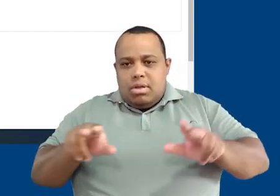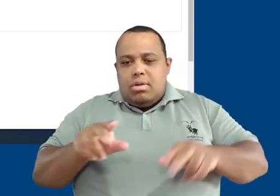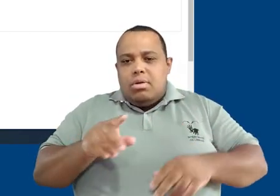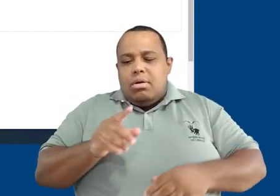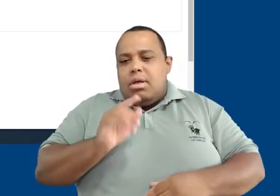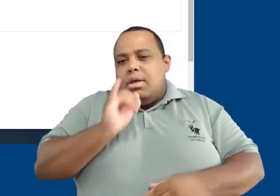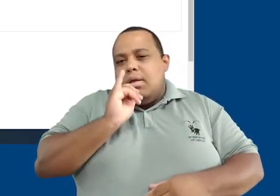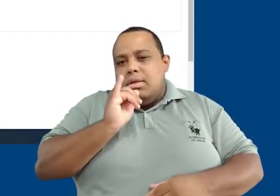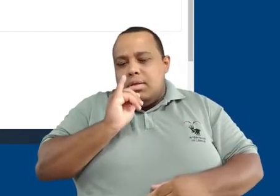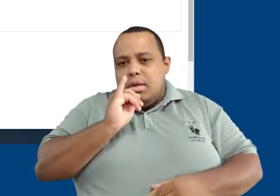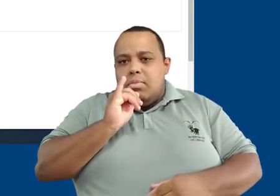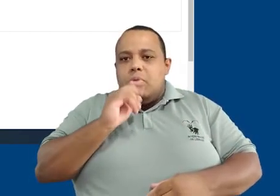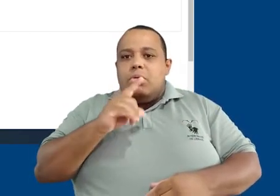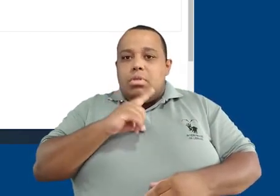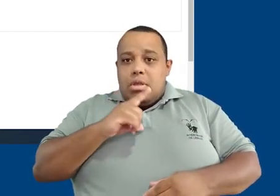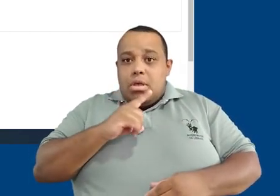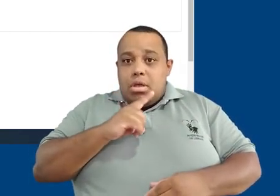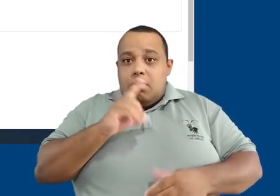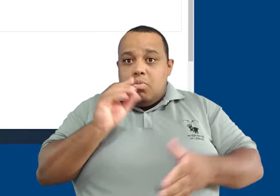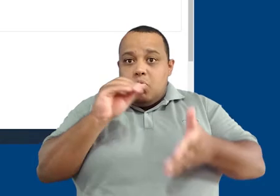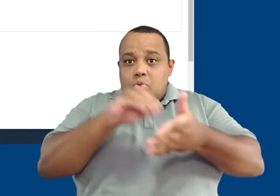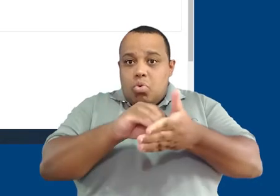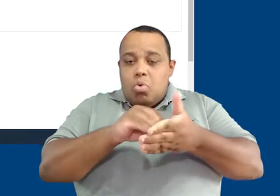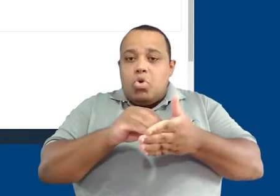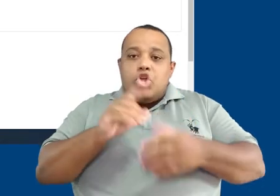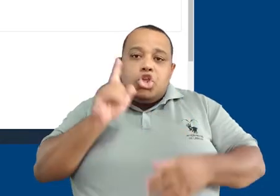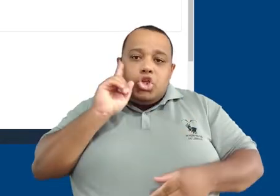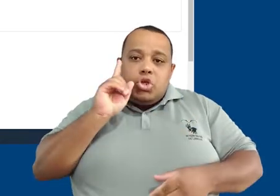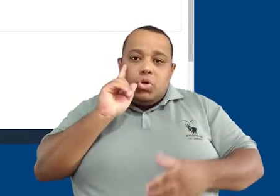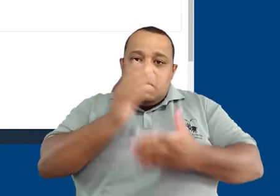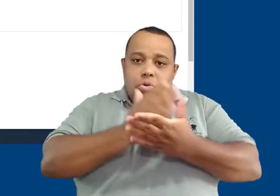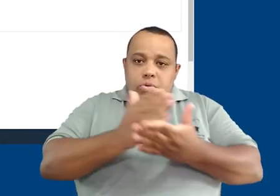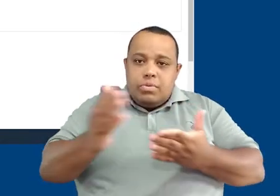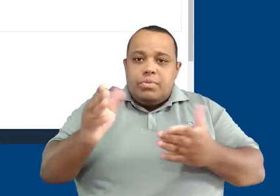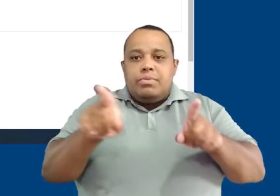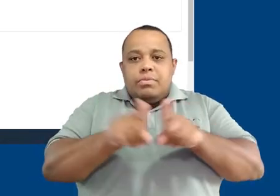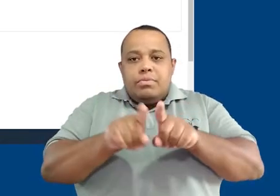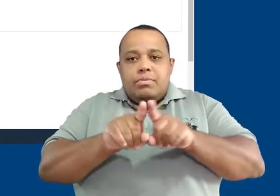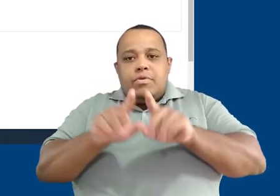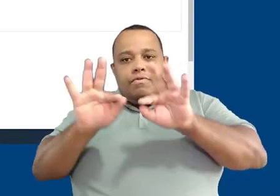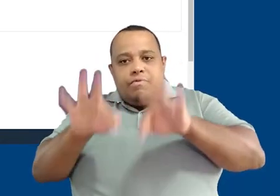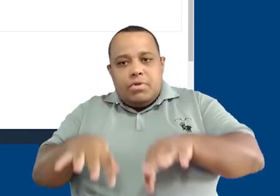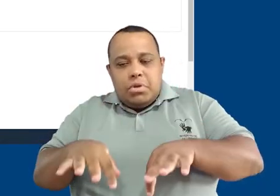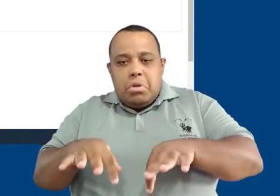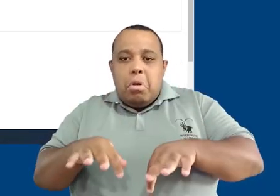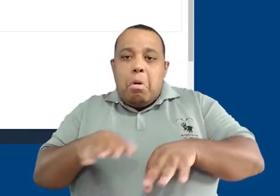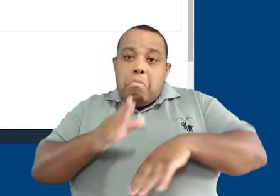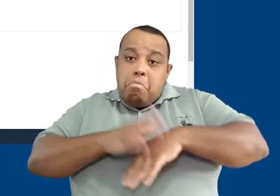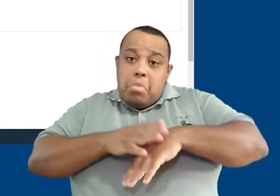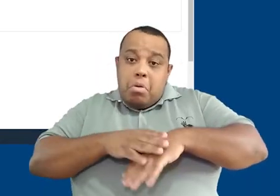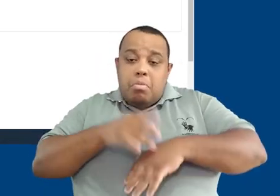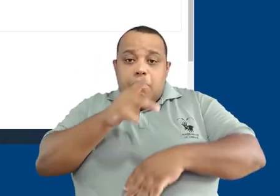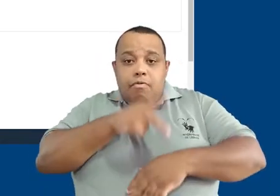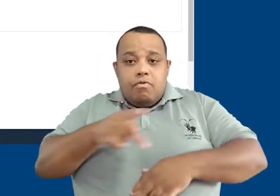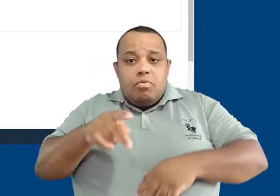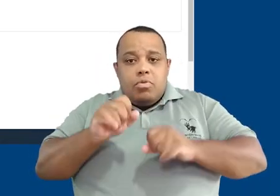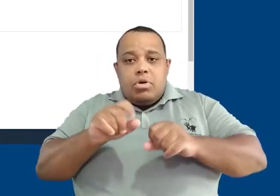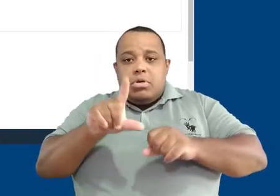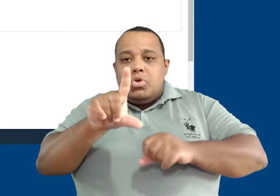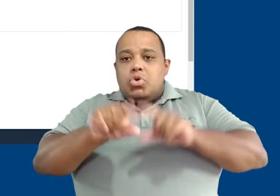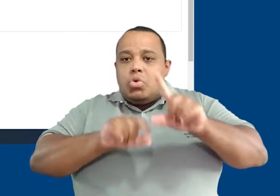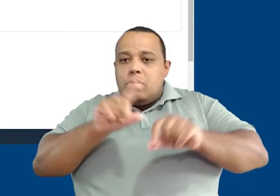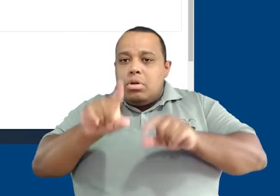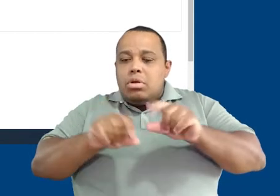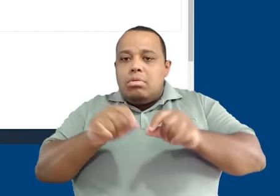descreve uma data de início e uma data de encerramento, ou seja, questionários podem ter um período no qual é necessário